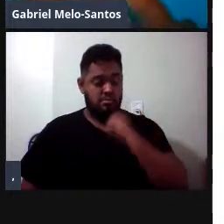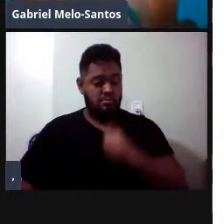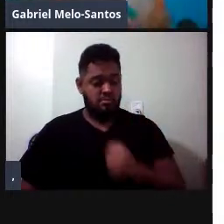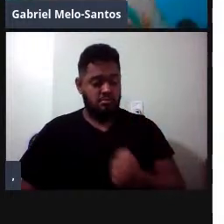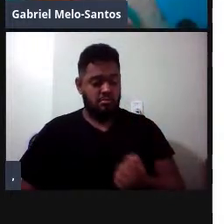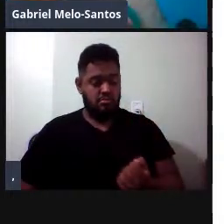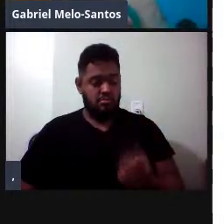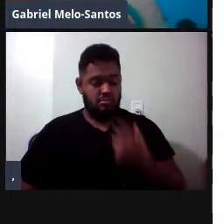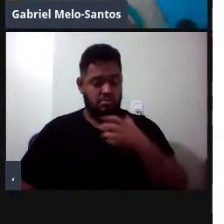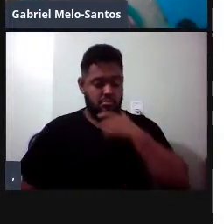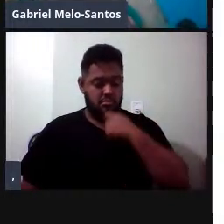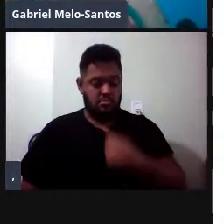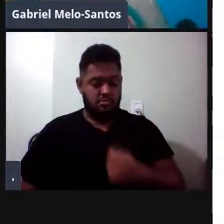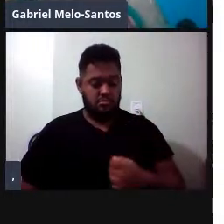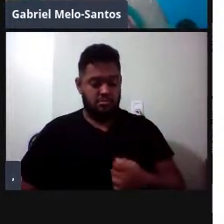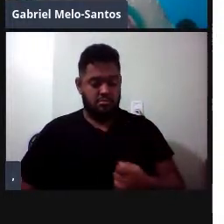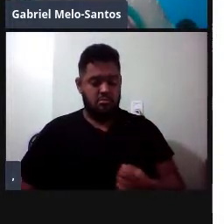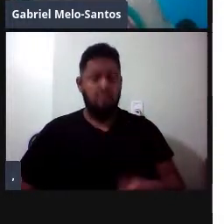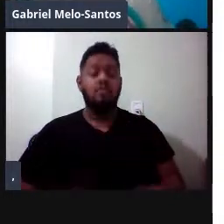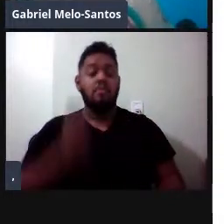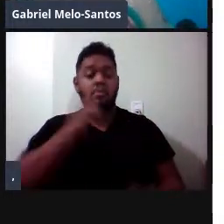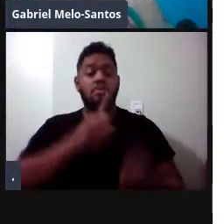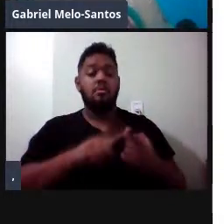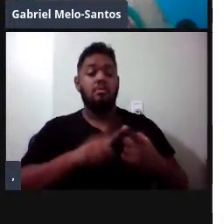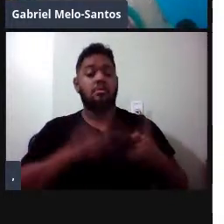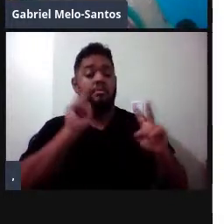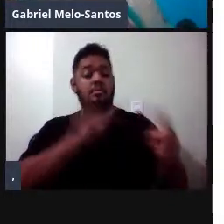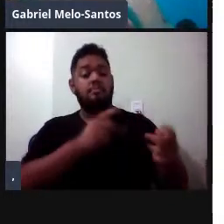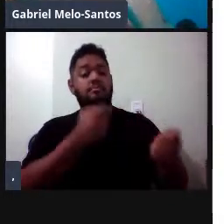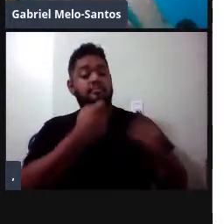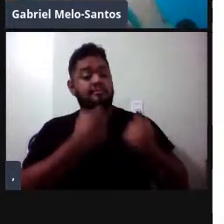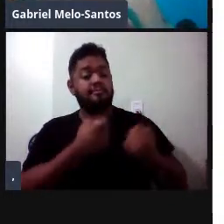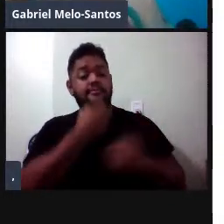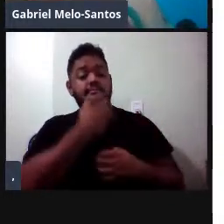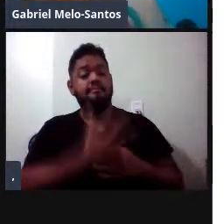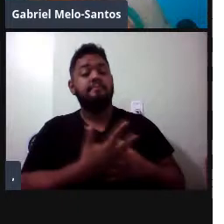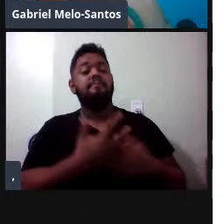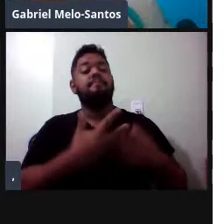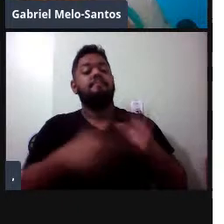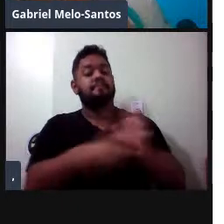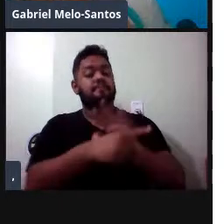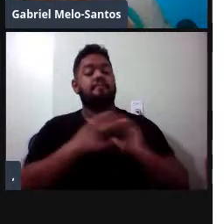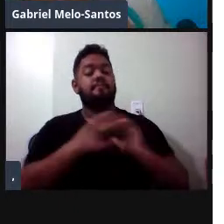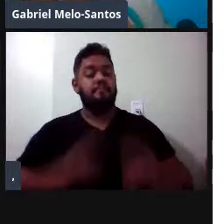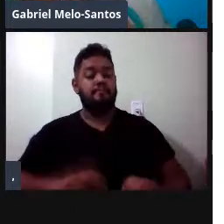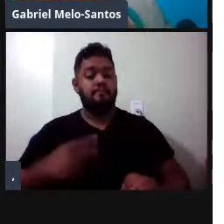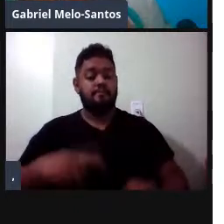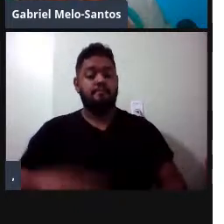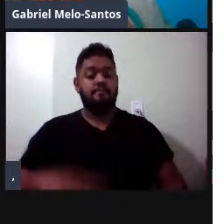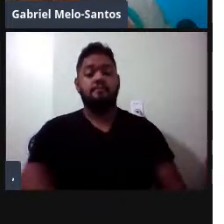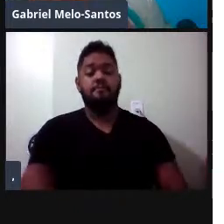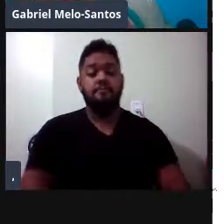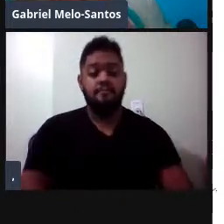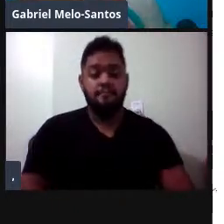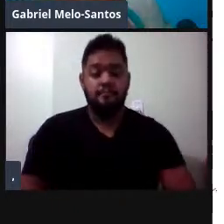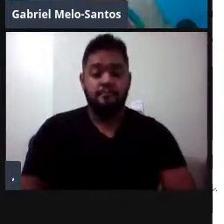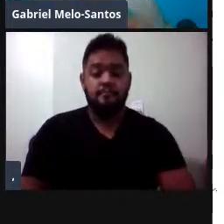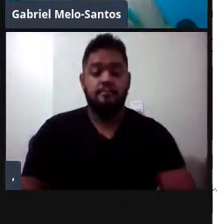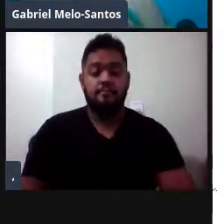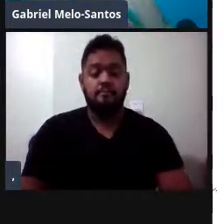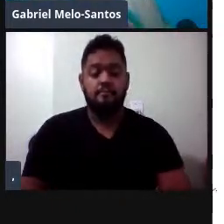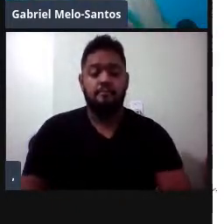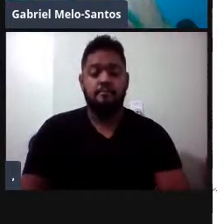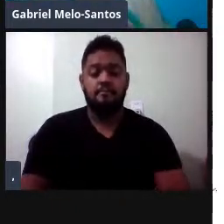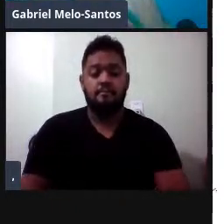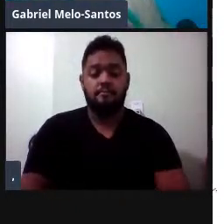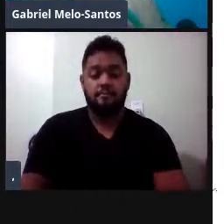um quadro, assim, muito bom do comportamento desses animais que nunca tinha sido feito antes. E aí, mesmo com as condições perfeitas, você vê